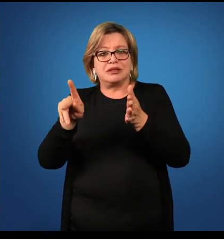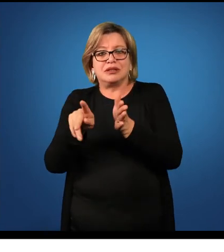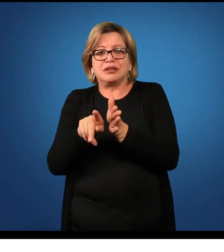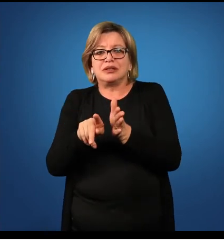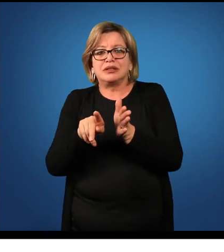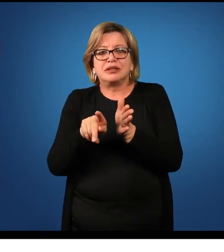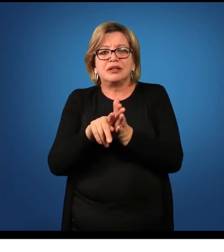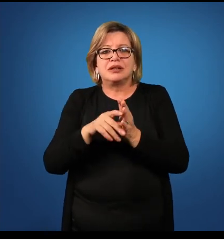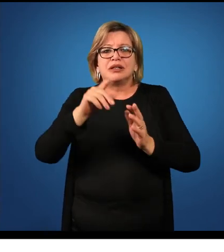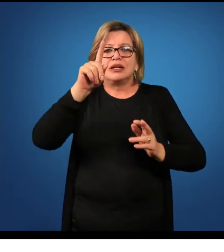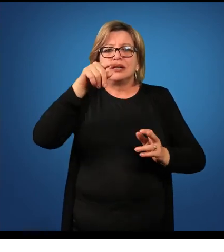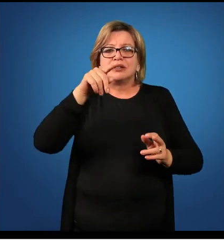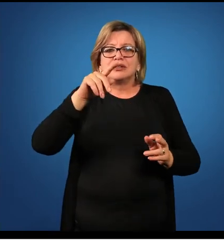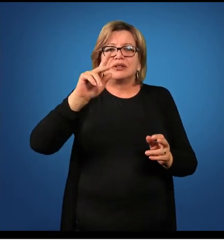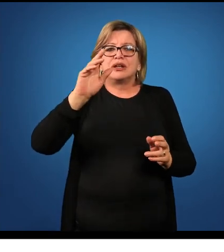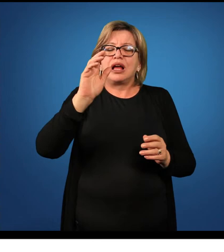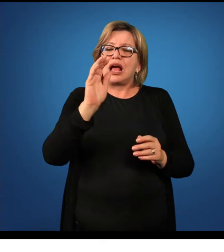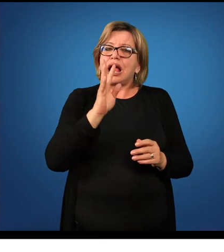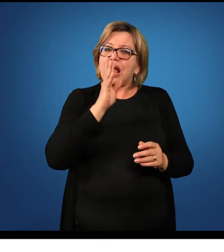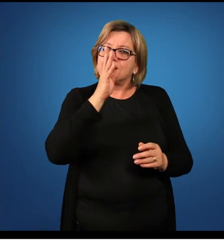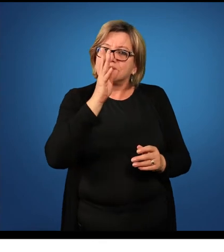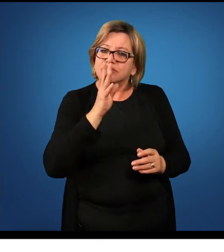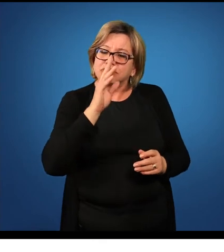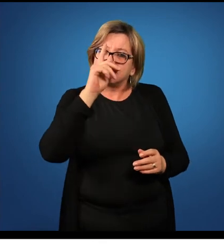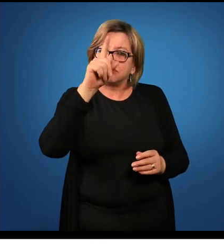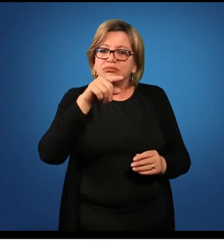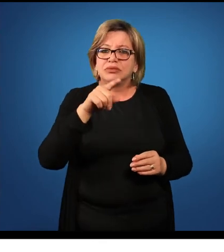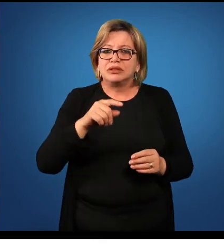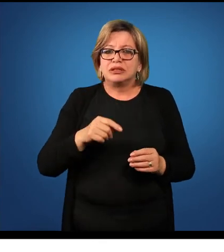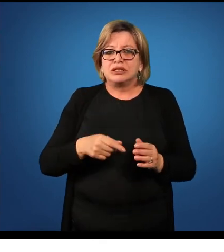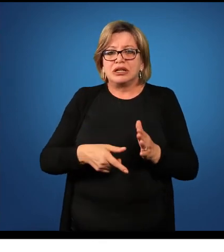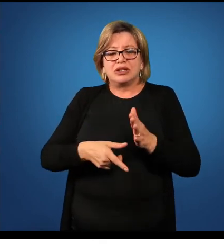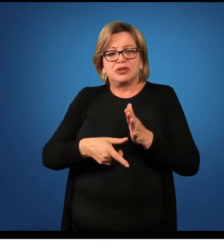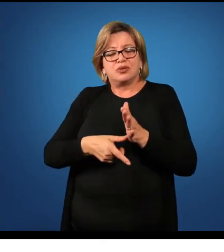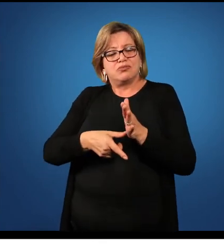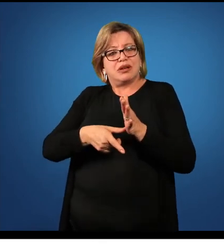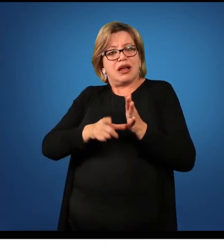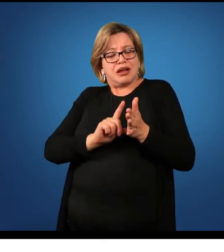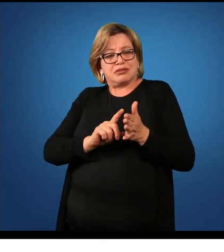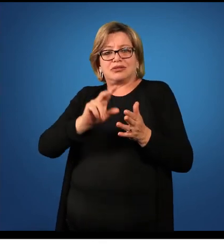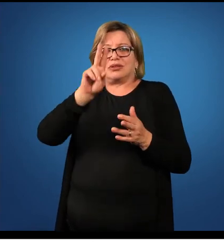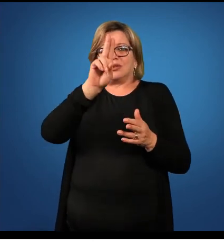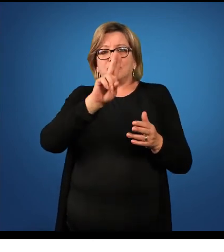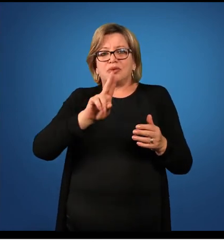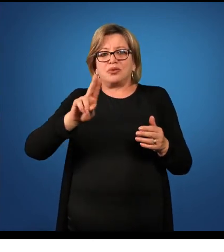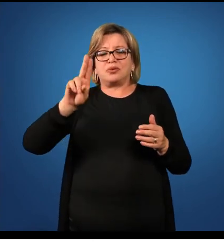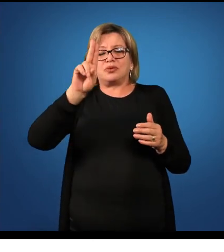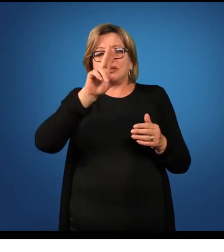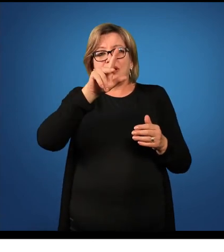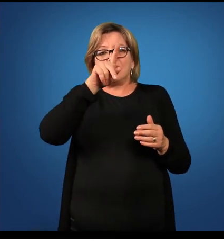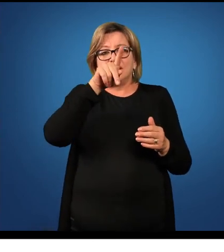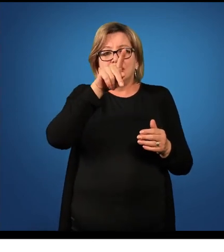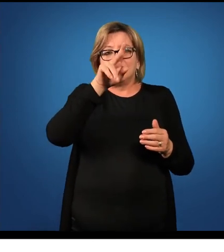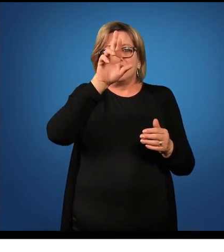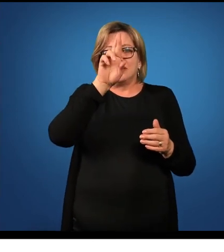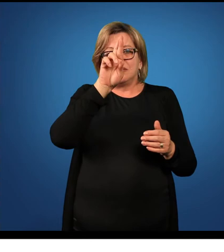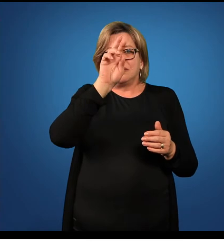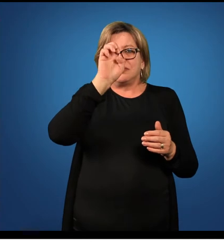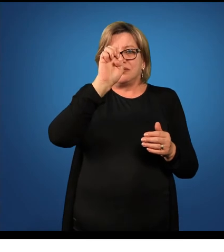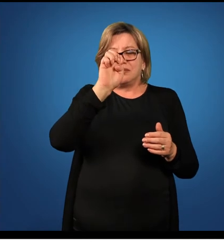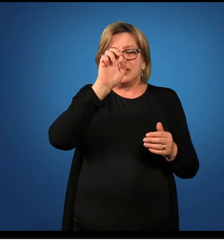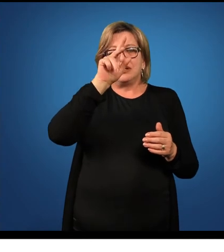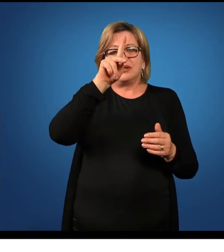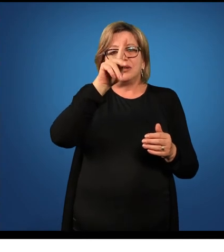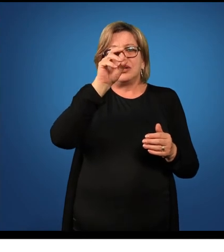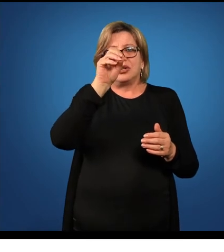o caso acusativo antecedido pela preposição per